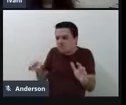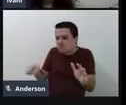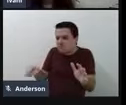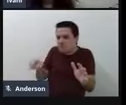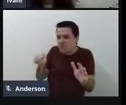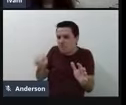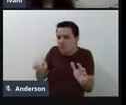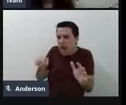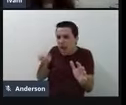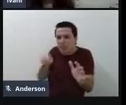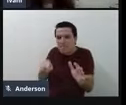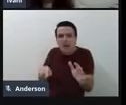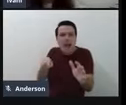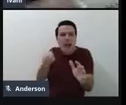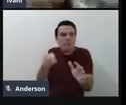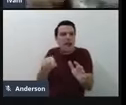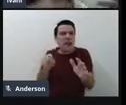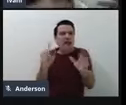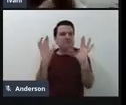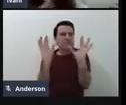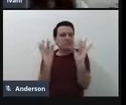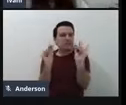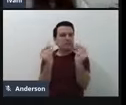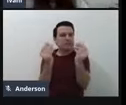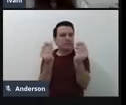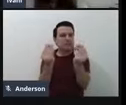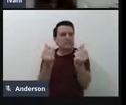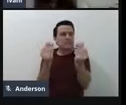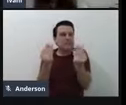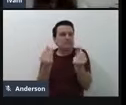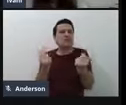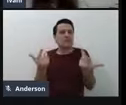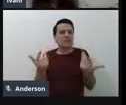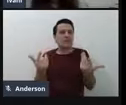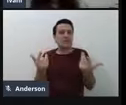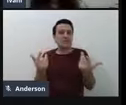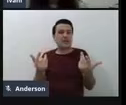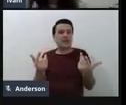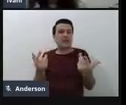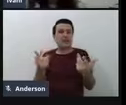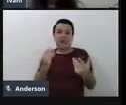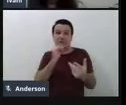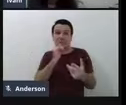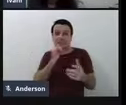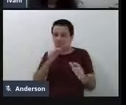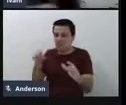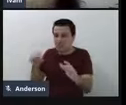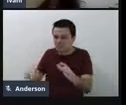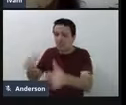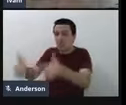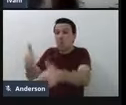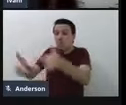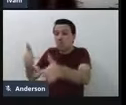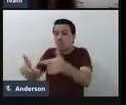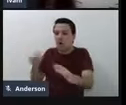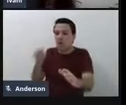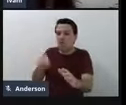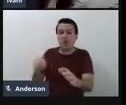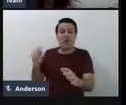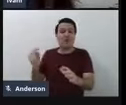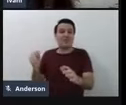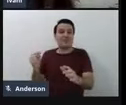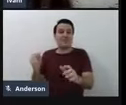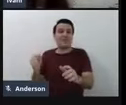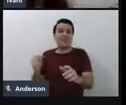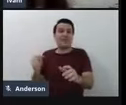desligar um brinquedo. Você vai ver ele funcionar se você conseguir ligar e desligar ele, né, caso contrário, é alguém que está